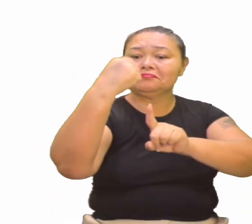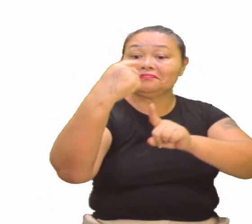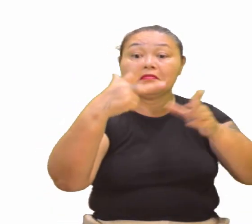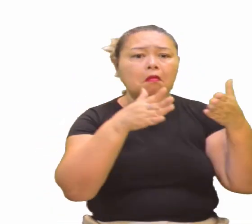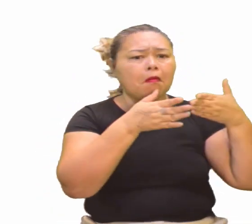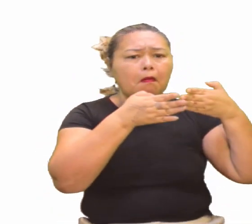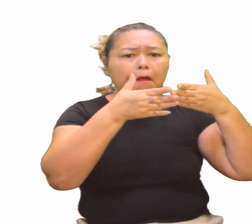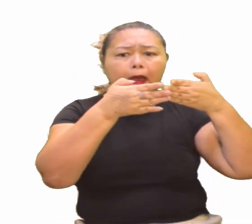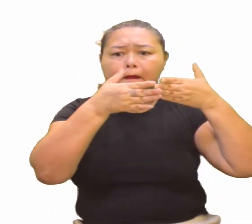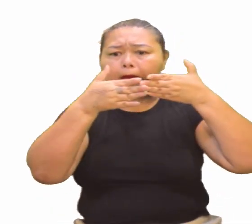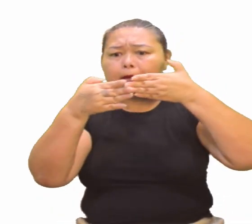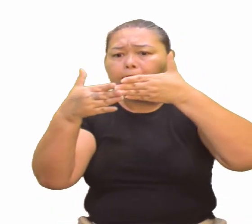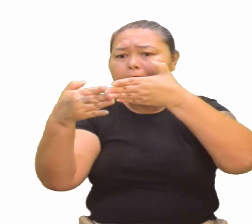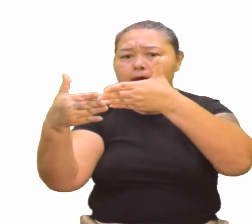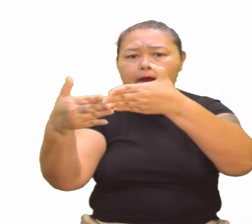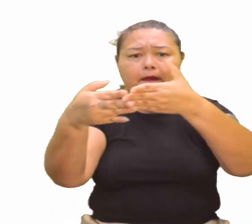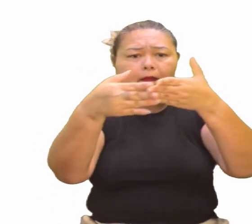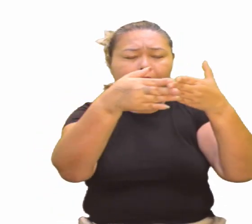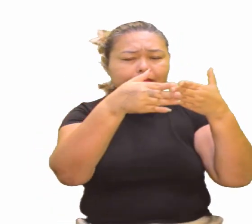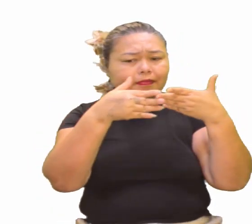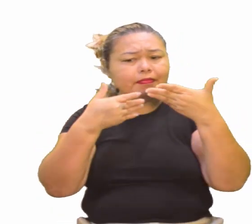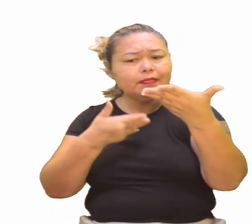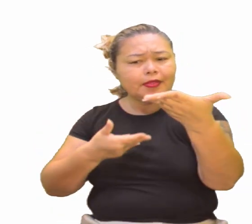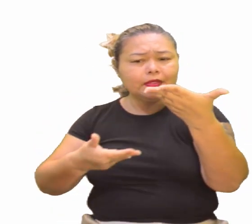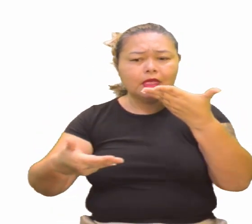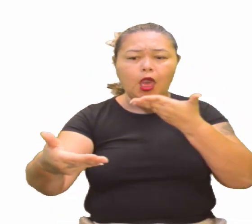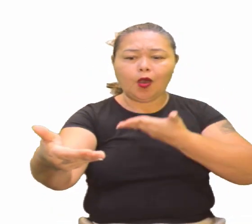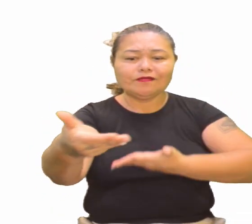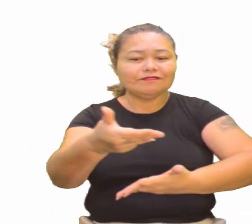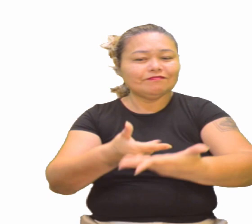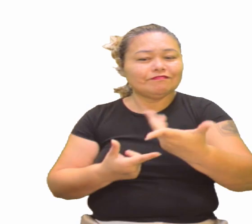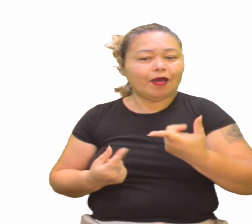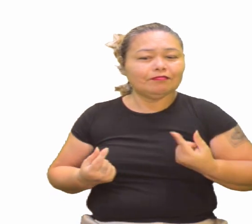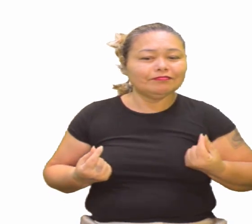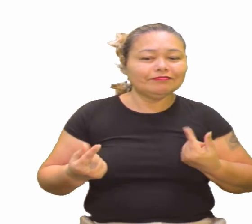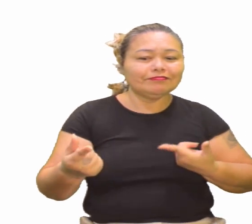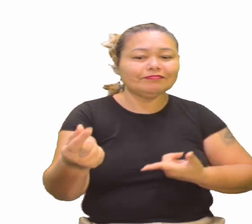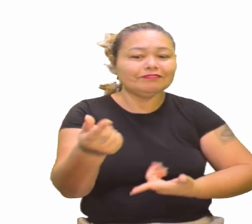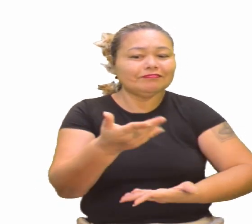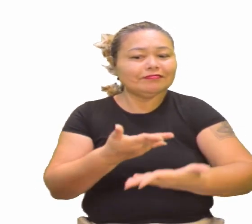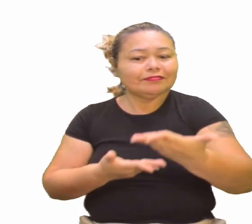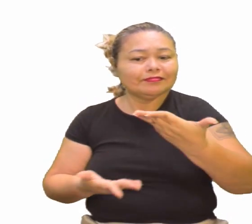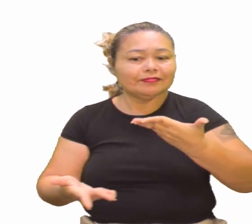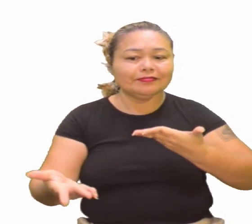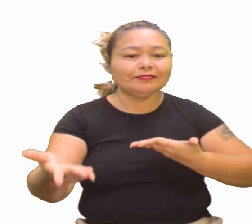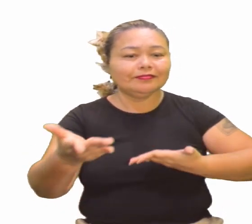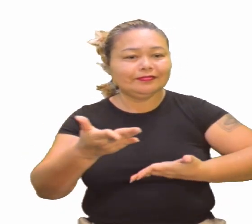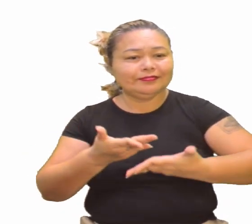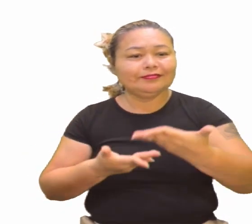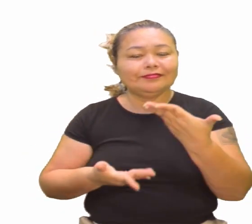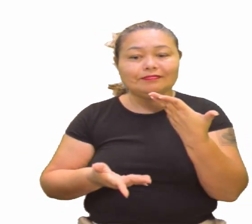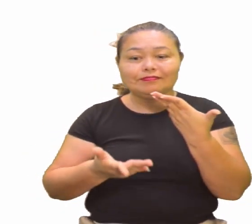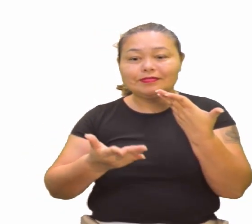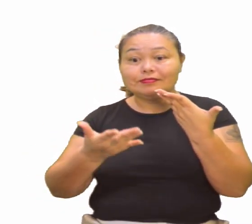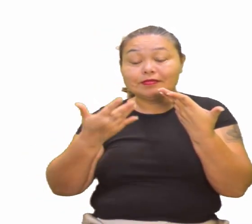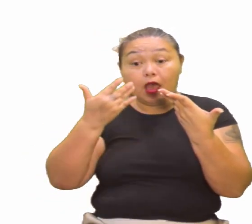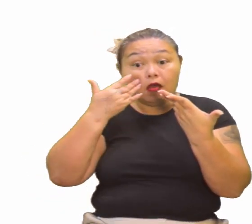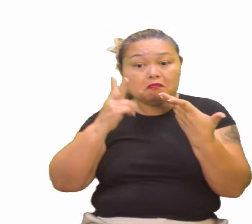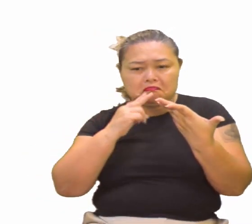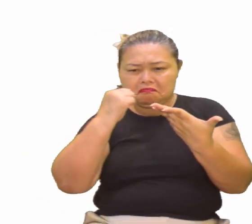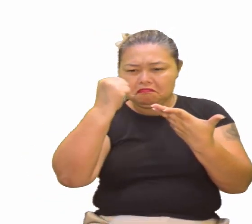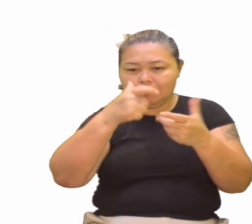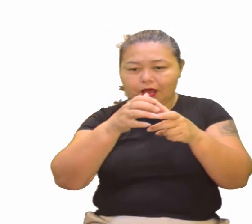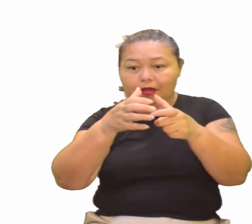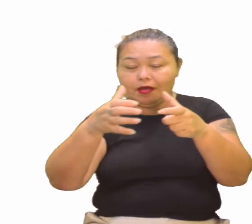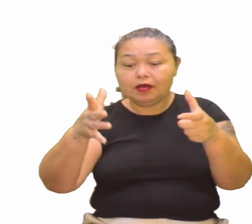Conquistas marítimas, né? Aumento do comércio, então tá aí, o domínio, no âmbito